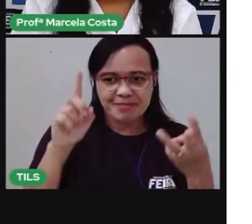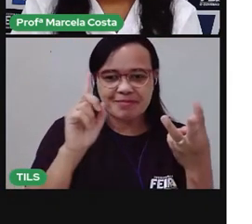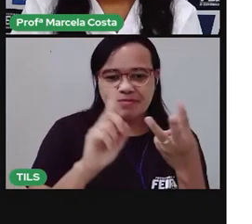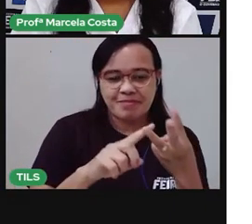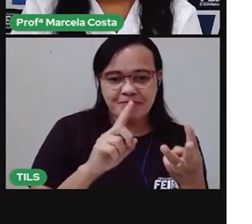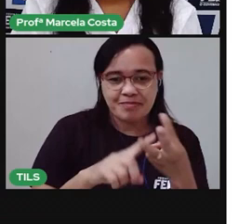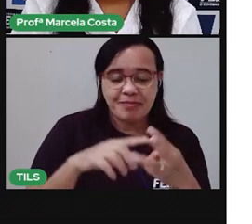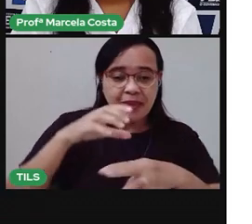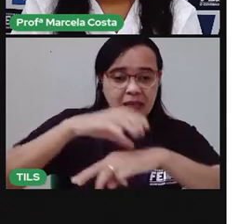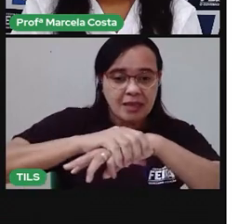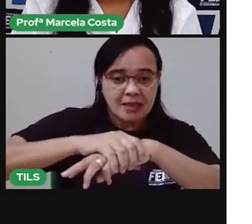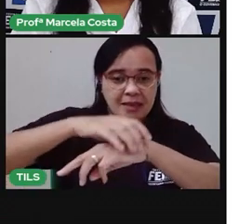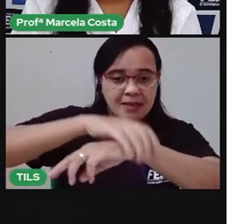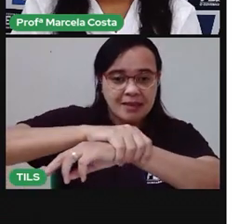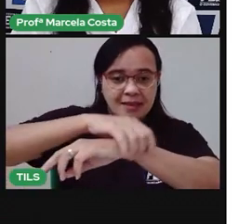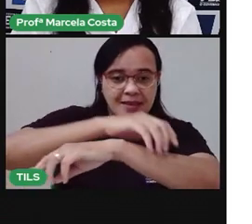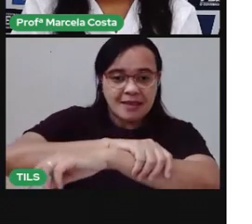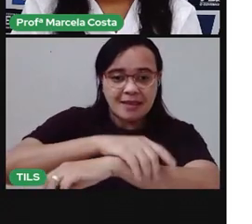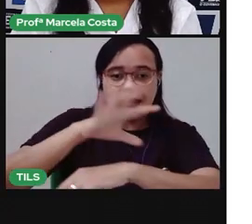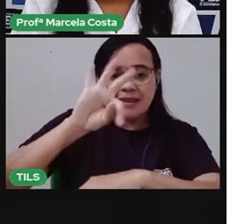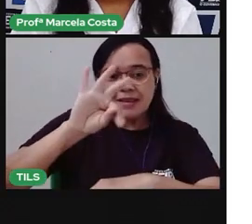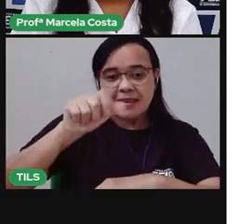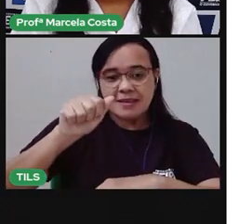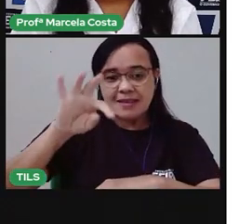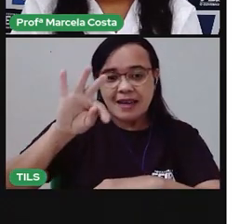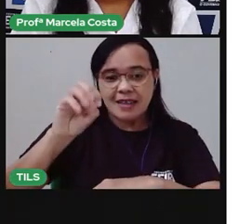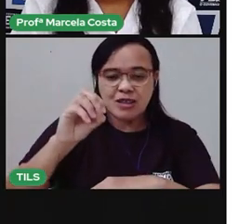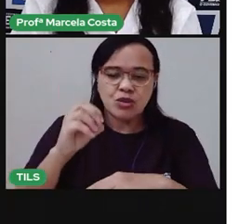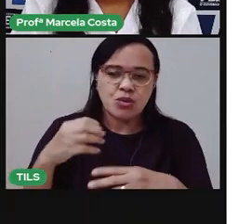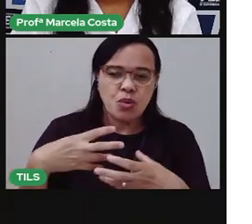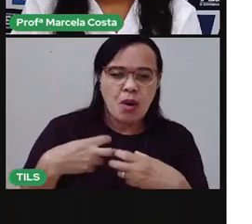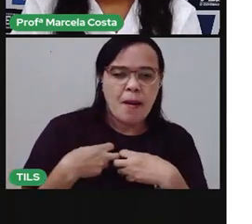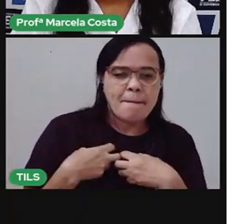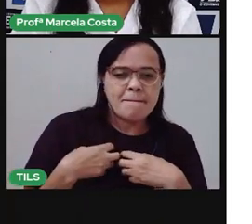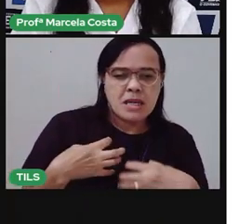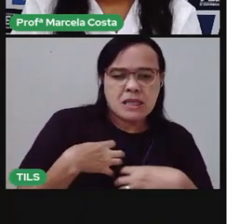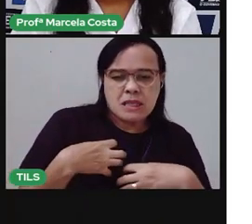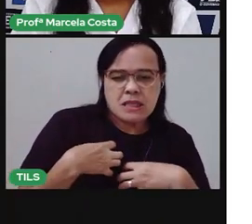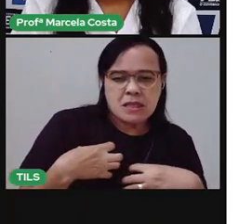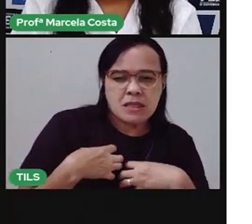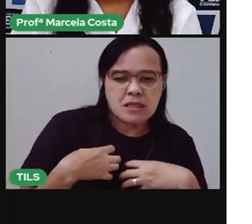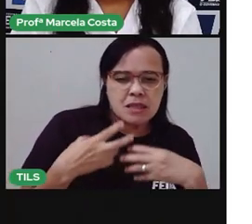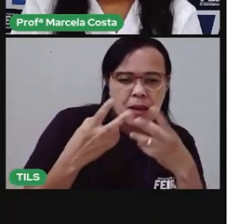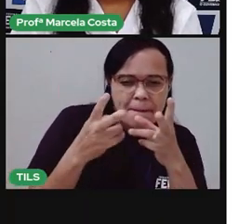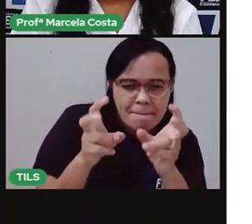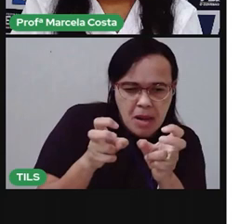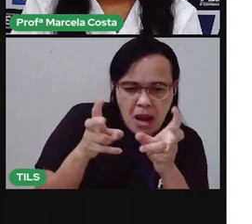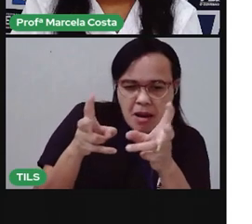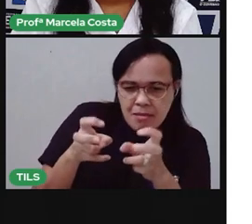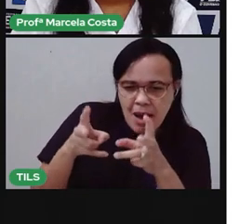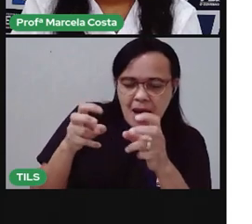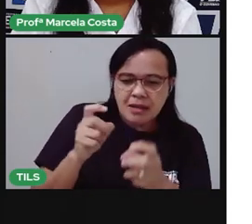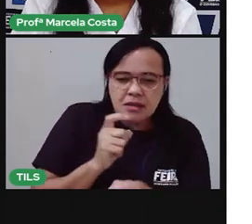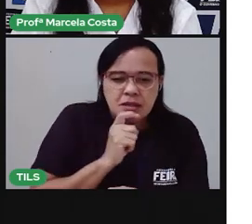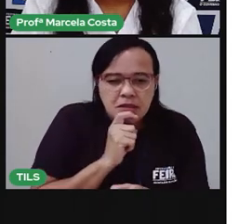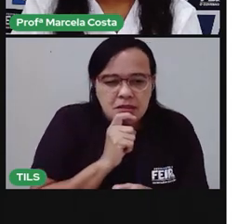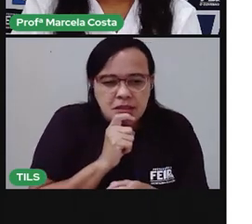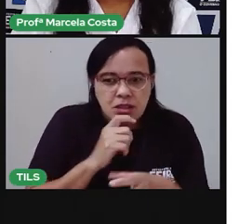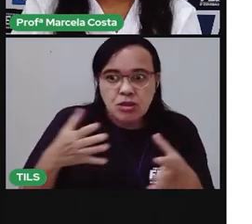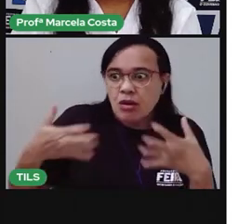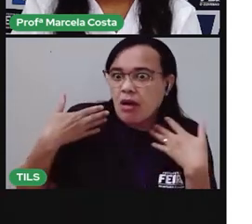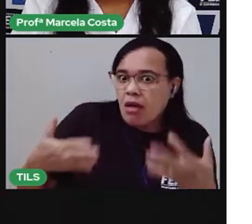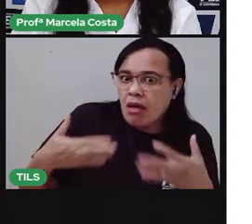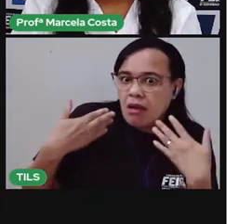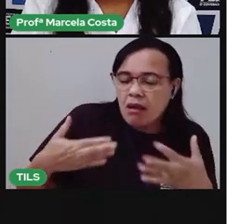Tato é o sentido que permite perceber as sensações de frio, calor, texturas de objetos,